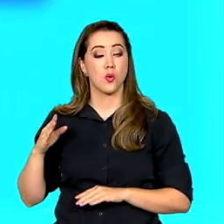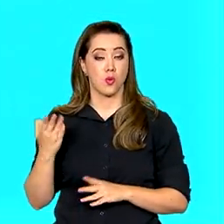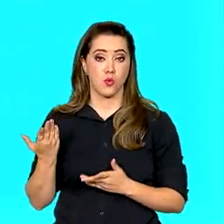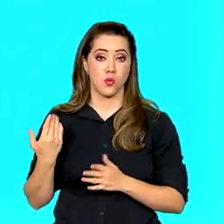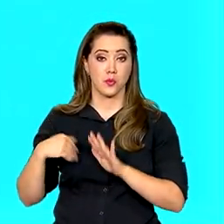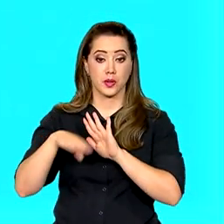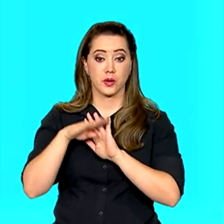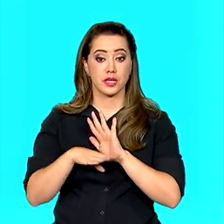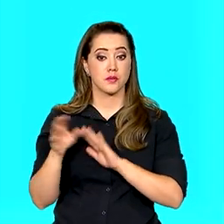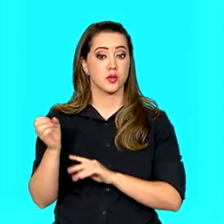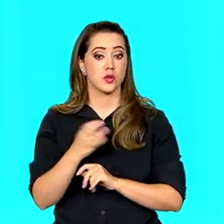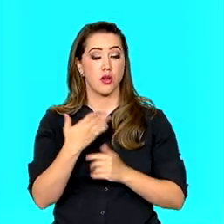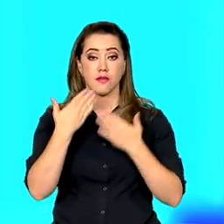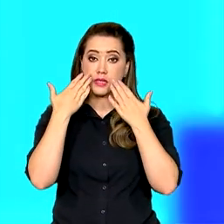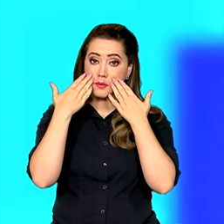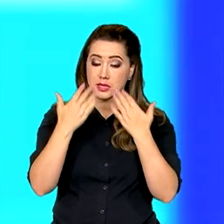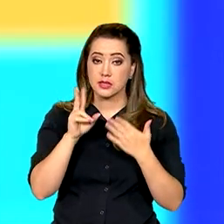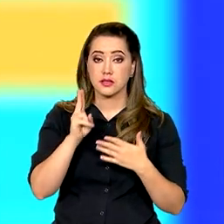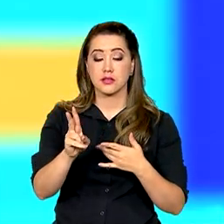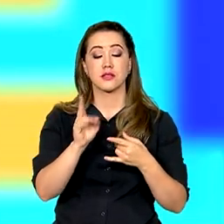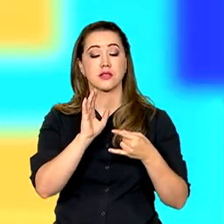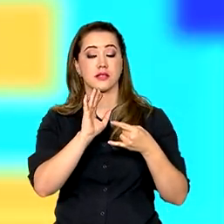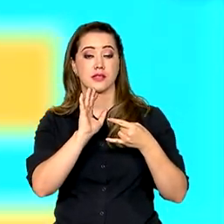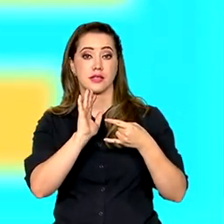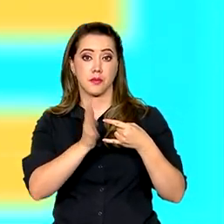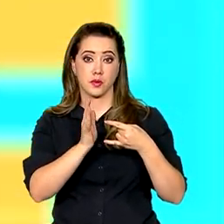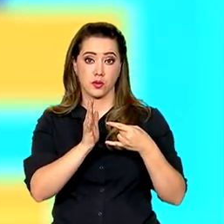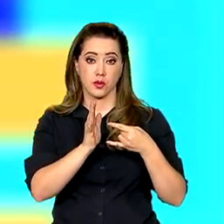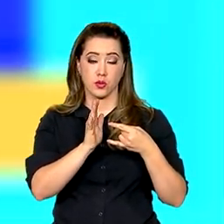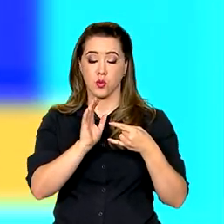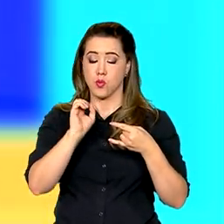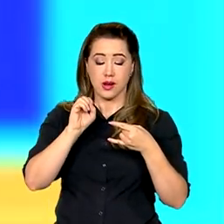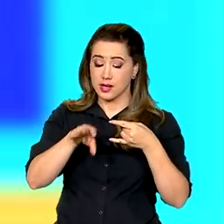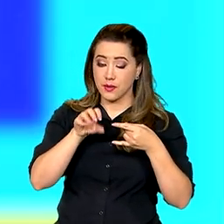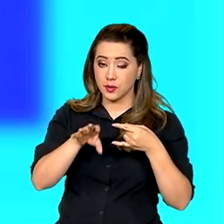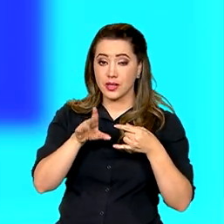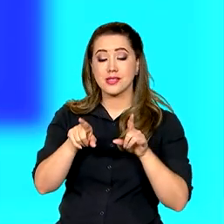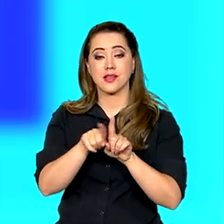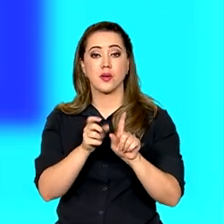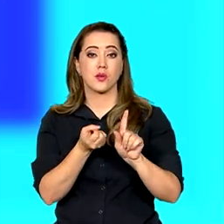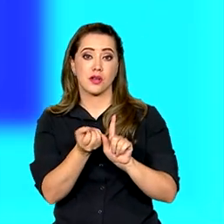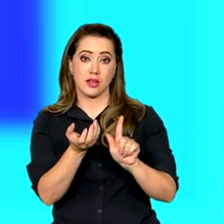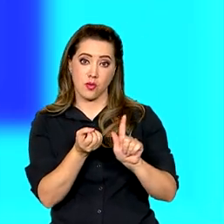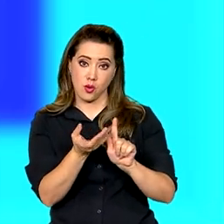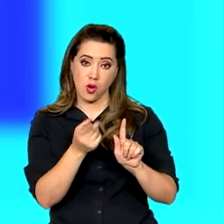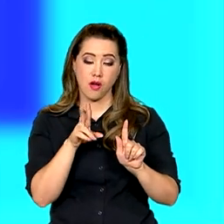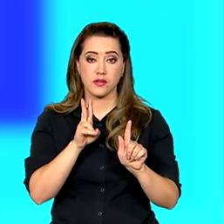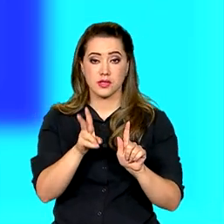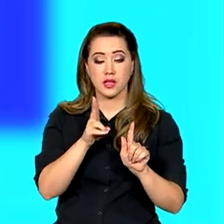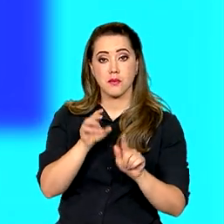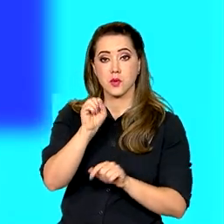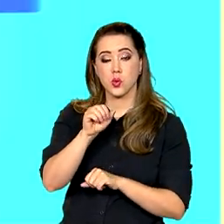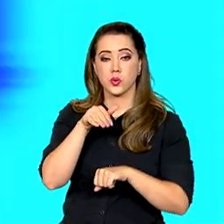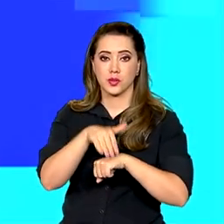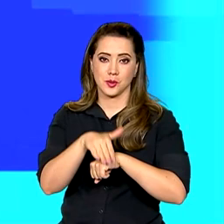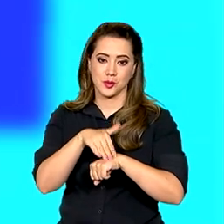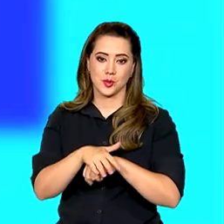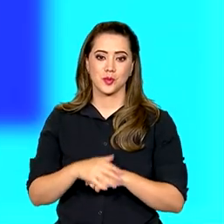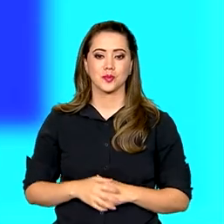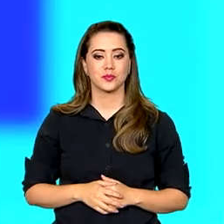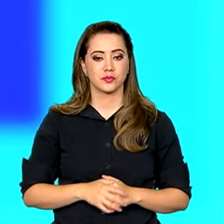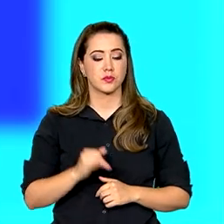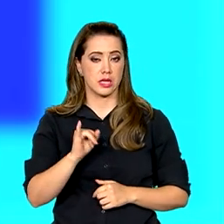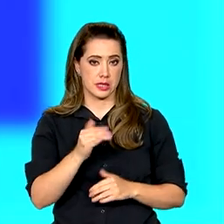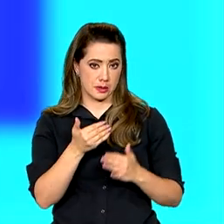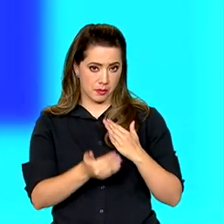episódios inéditos no Canal Educação e no Canal Gov, em todos os domingos de outubro, às 8 horas da noite. Caso